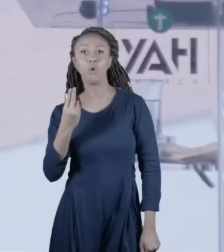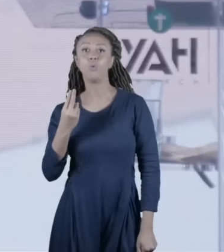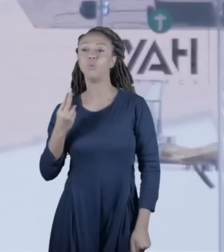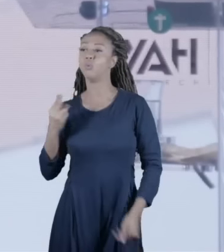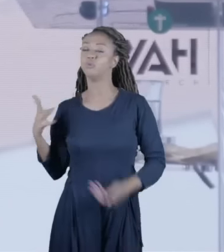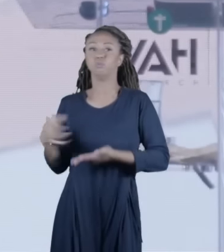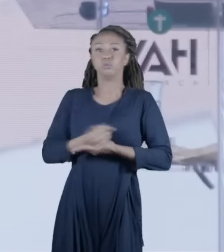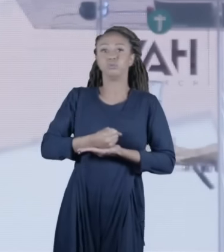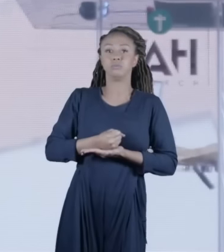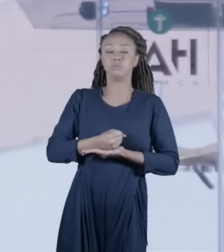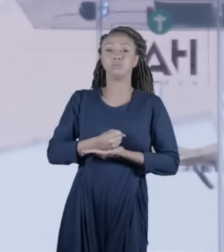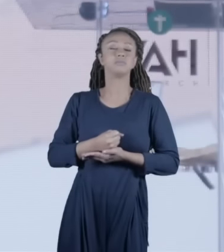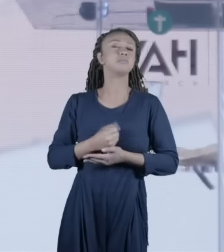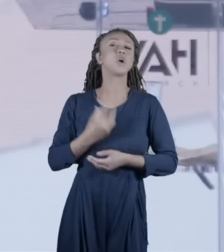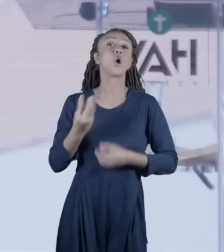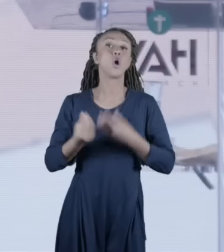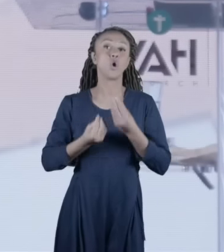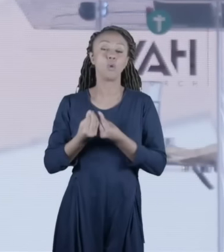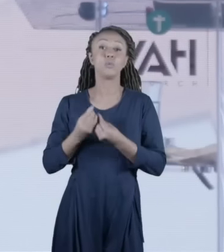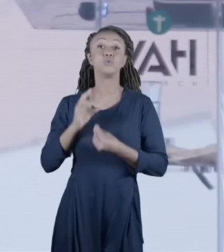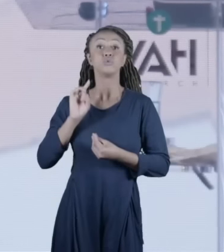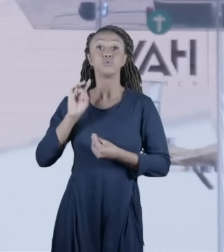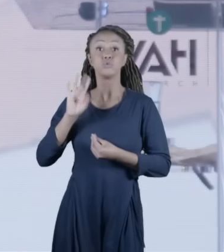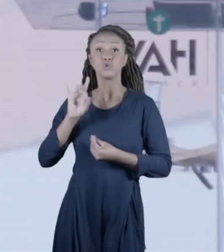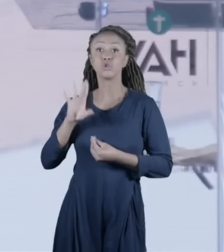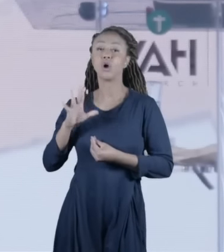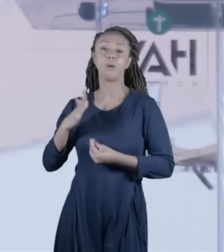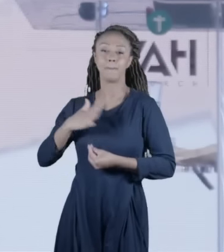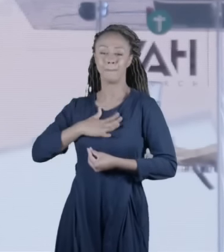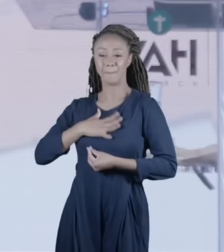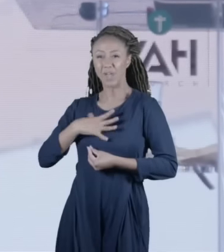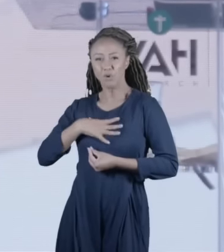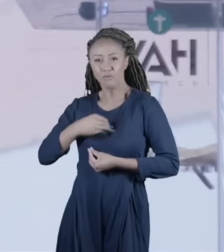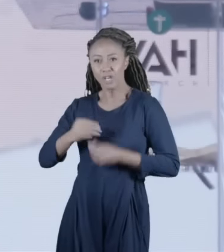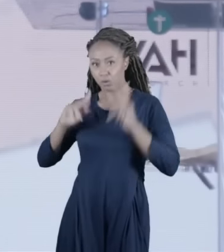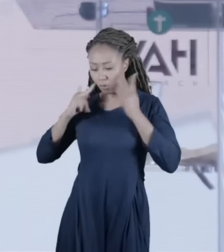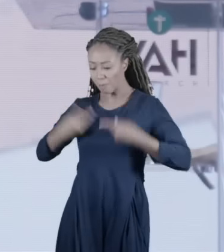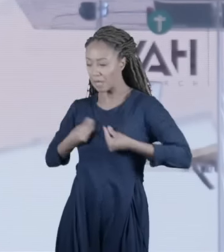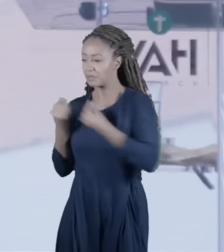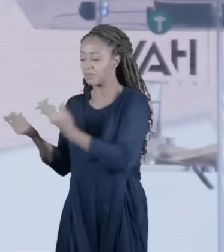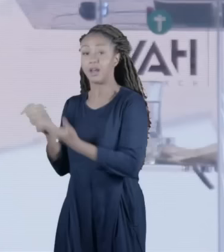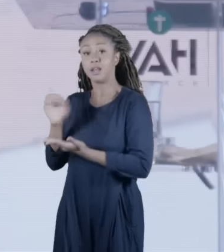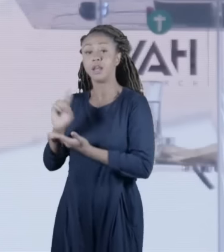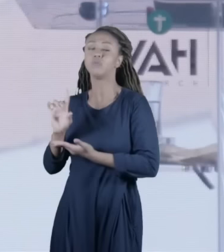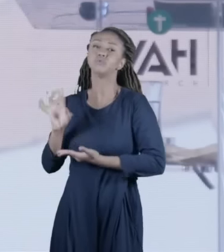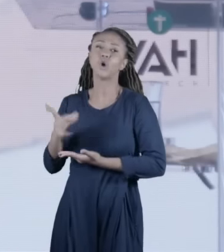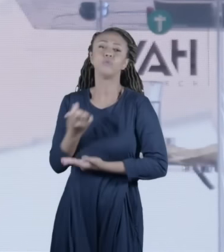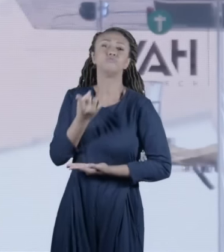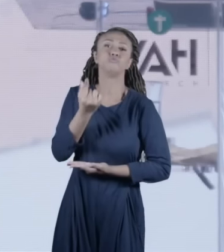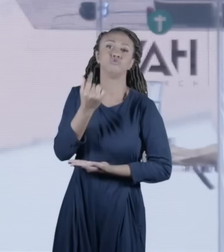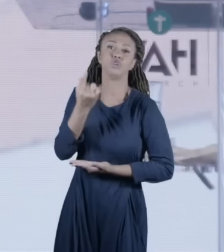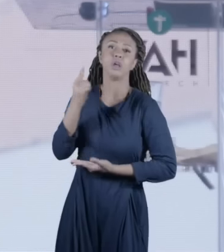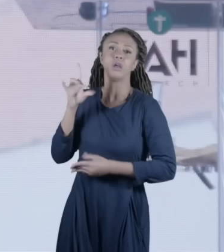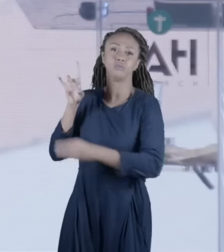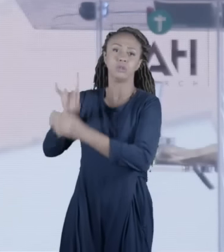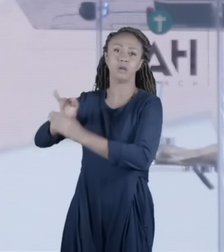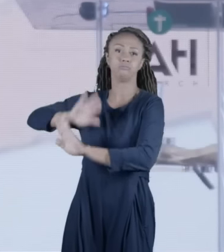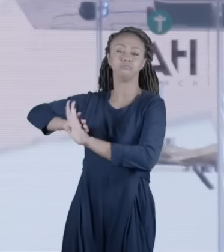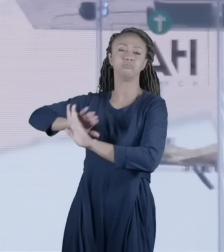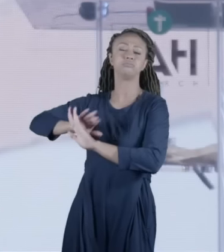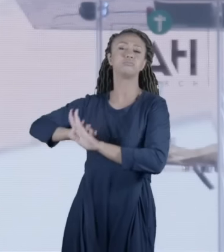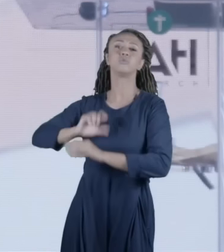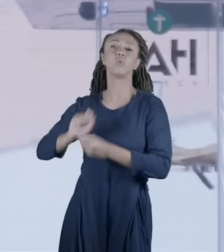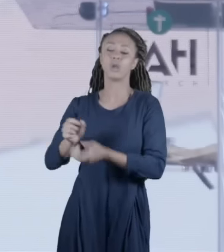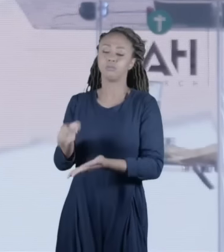vou entregar o meu filho e sim eu vou entregar uma oferta em dinheiro. a oferta eram cinco ciclos de prata,